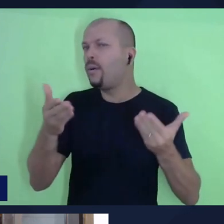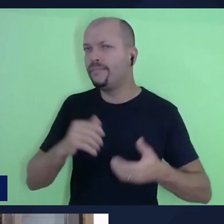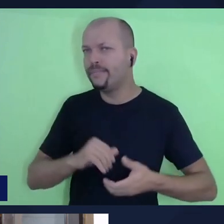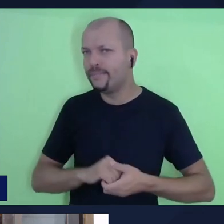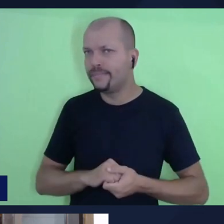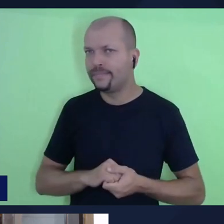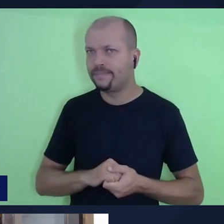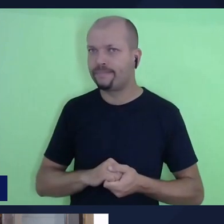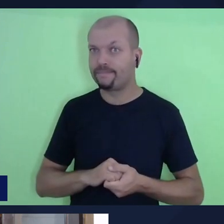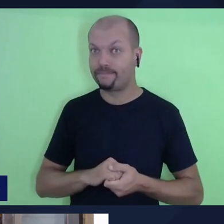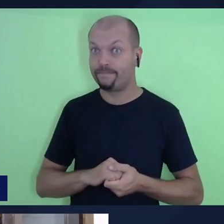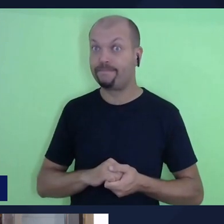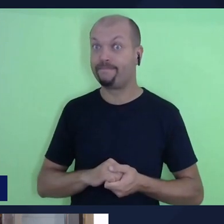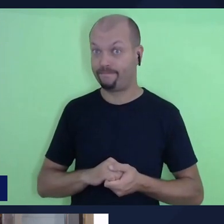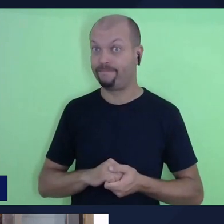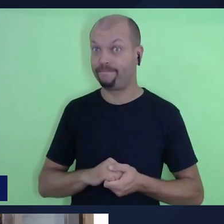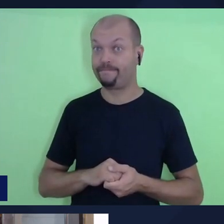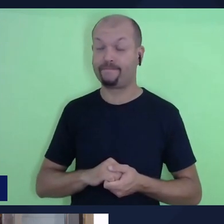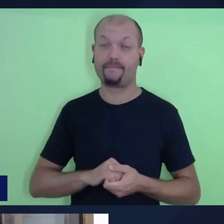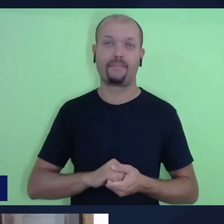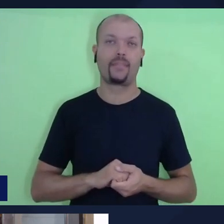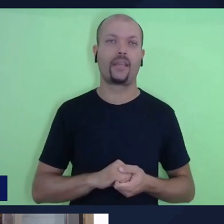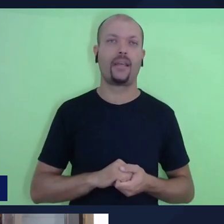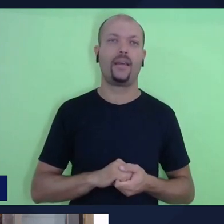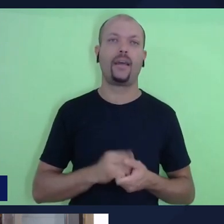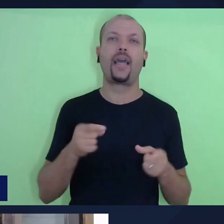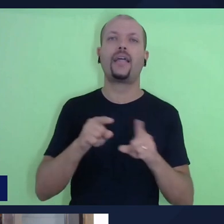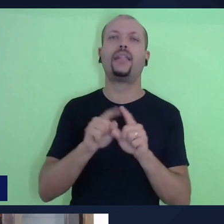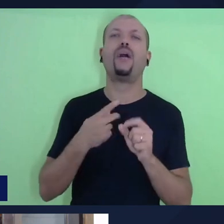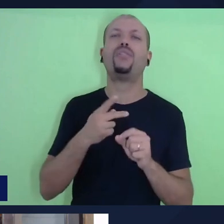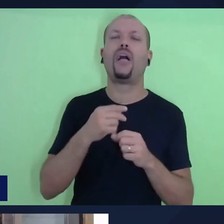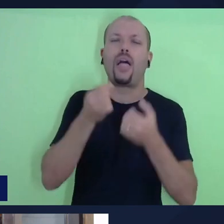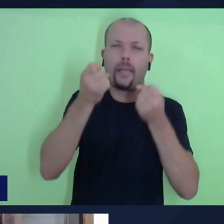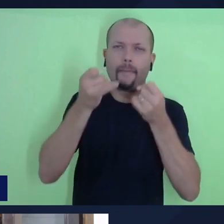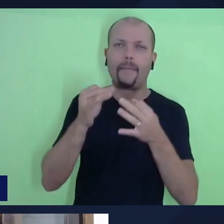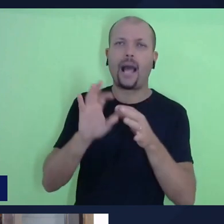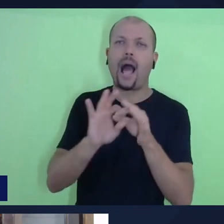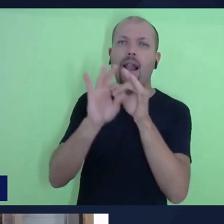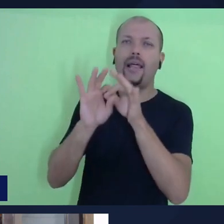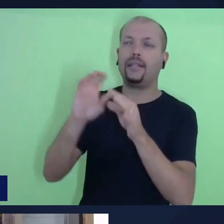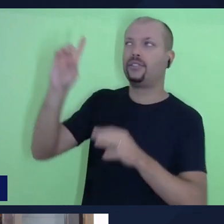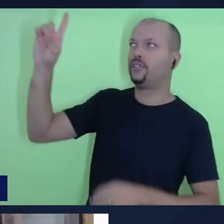estabelecendo uma relação de aliança com Deus.